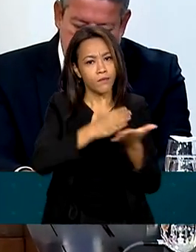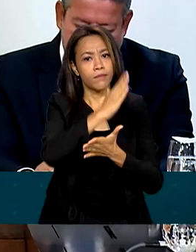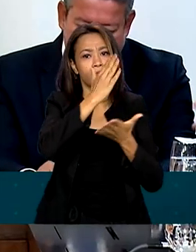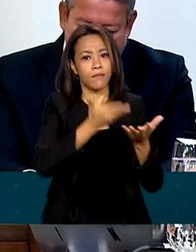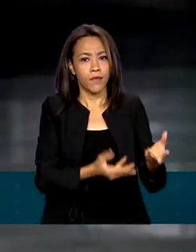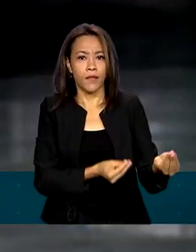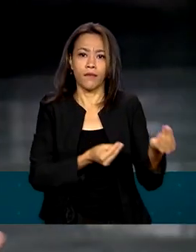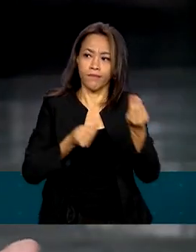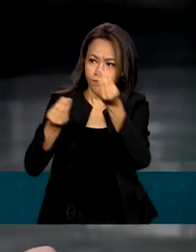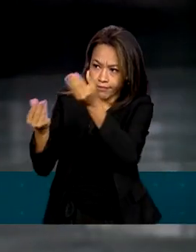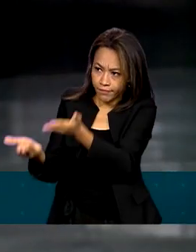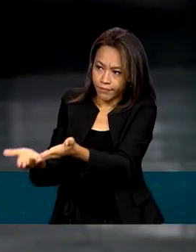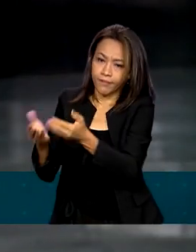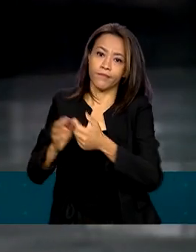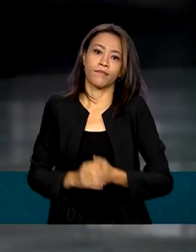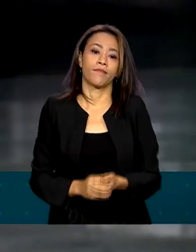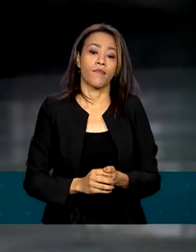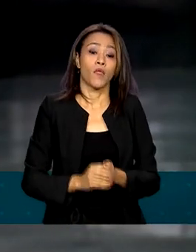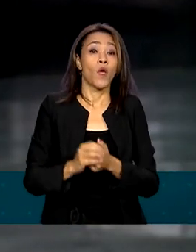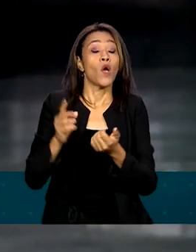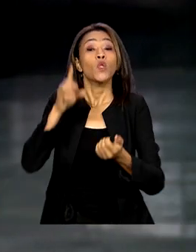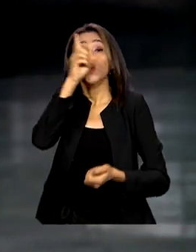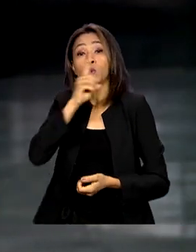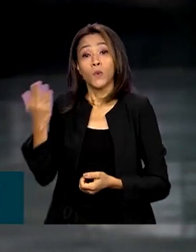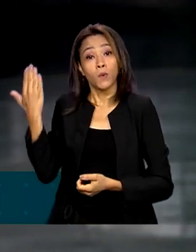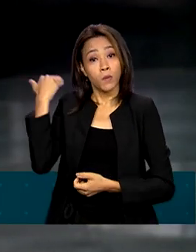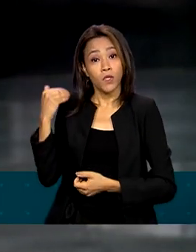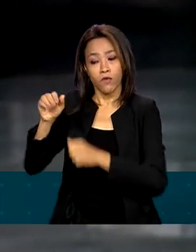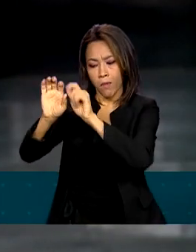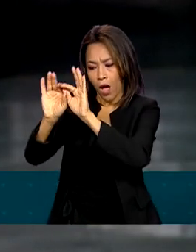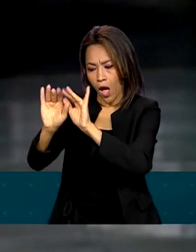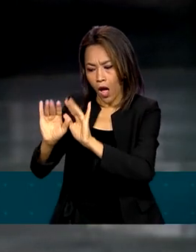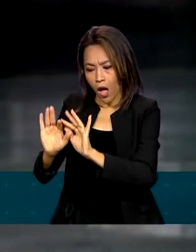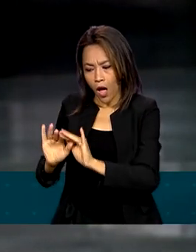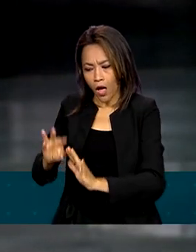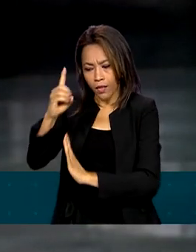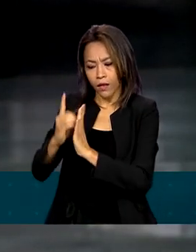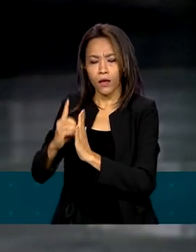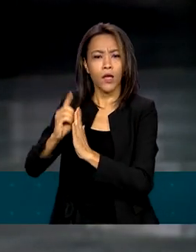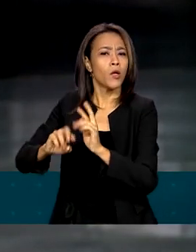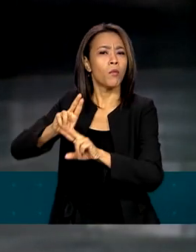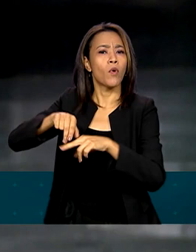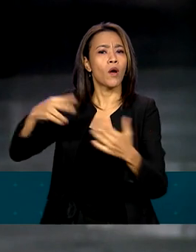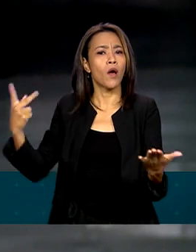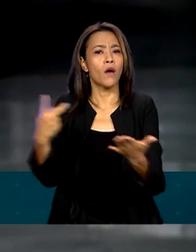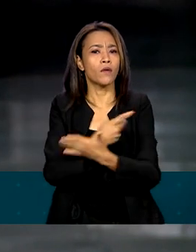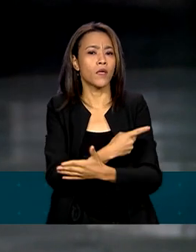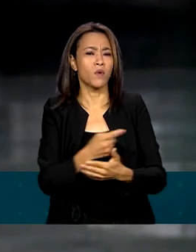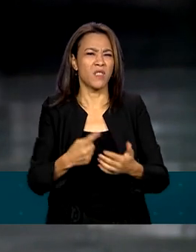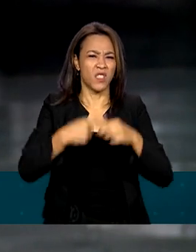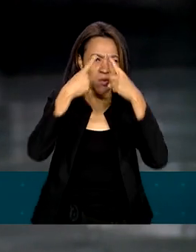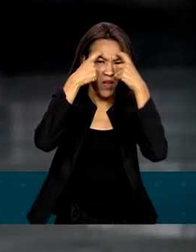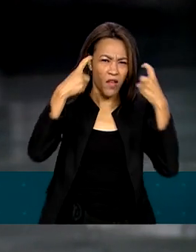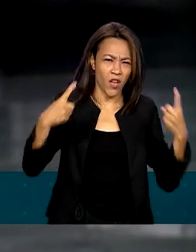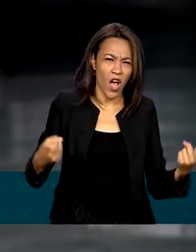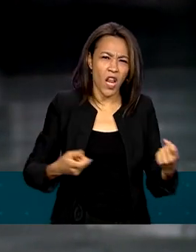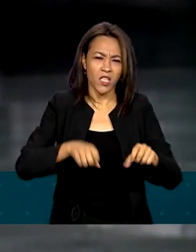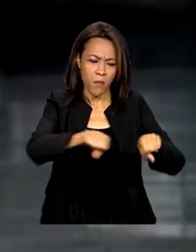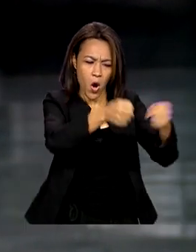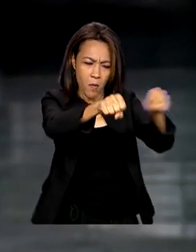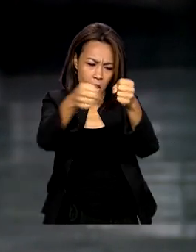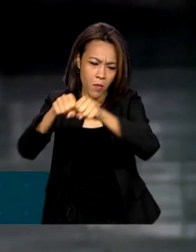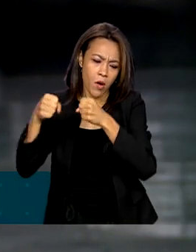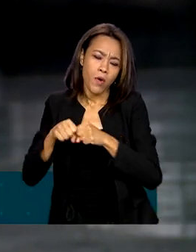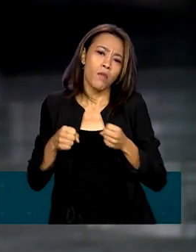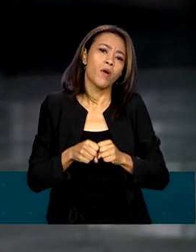fazer a intervenção. O decreto, editado no domingo por Lula, após os atos de vandalismo nas sedes dos três poderes, precisava